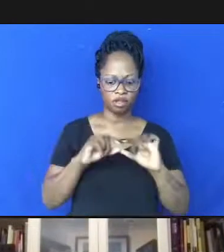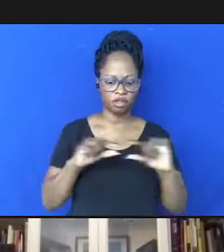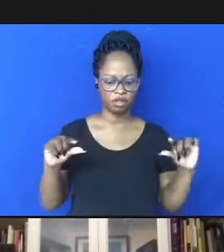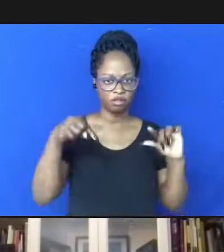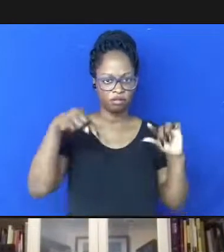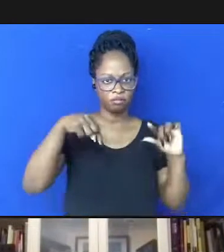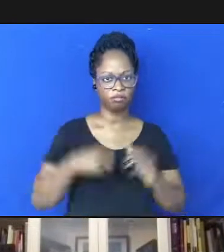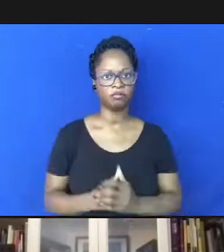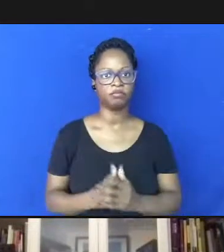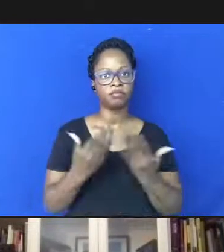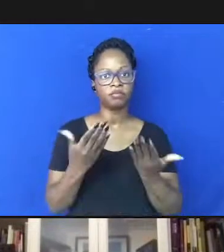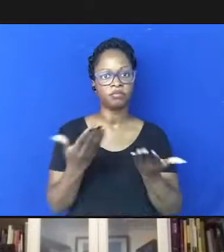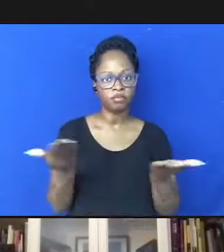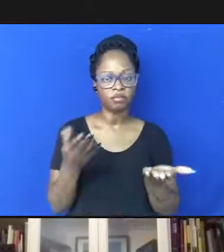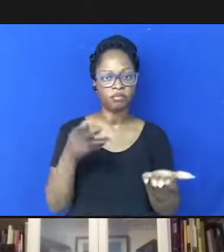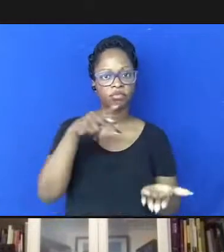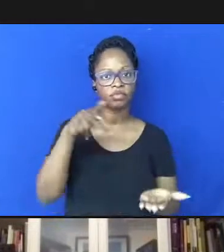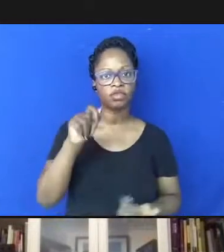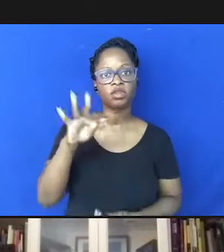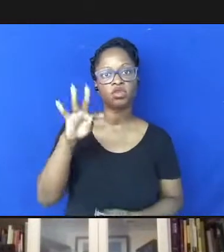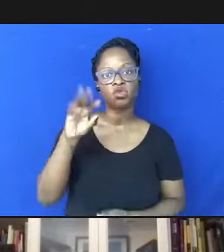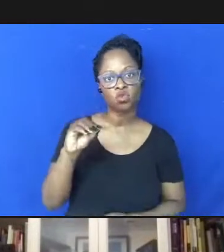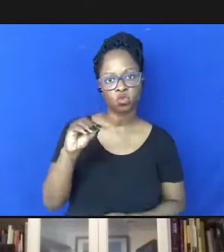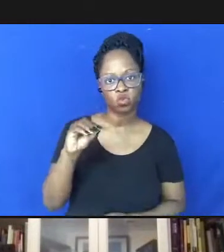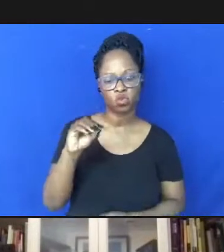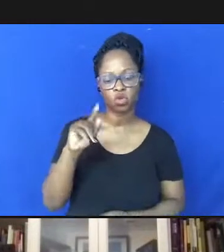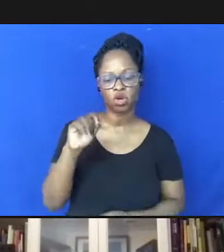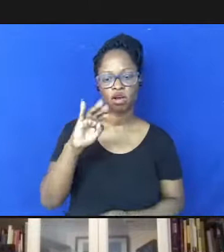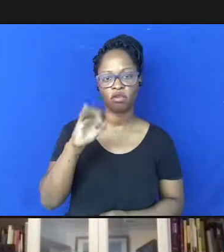palavra professor Guto Galvão